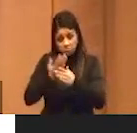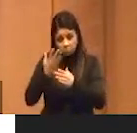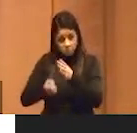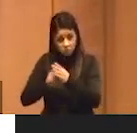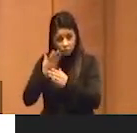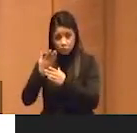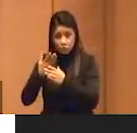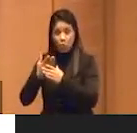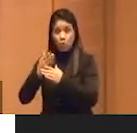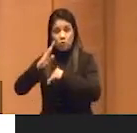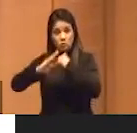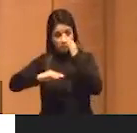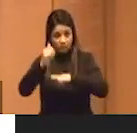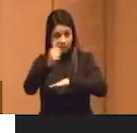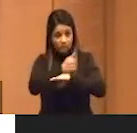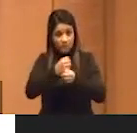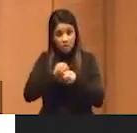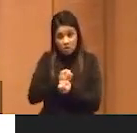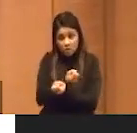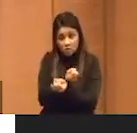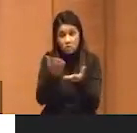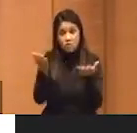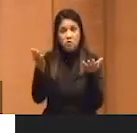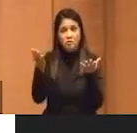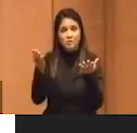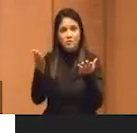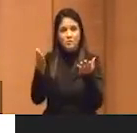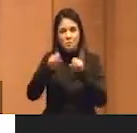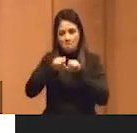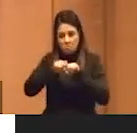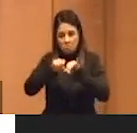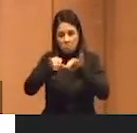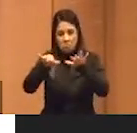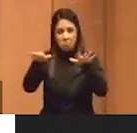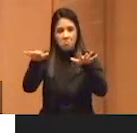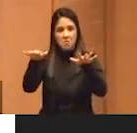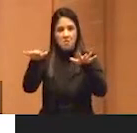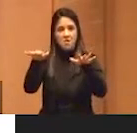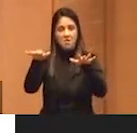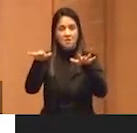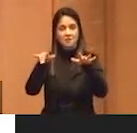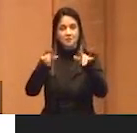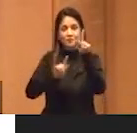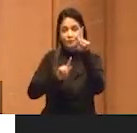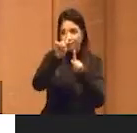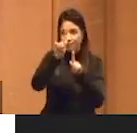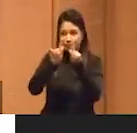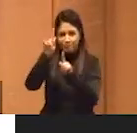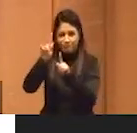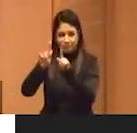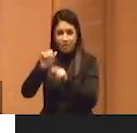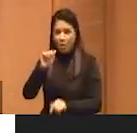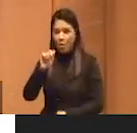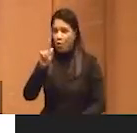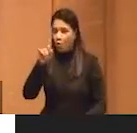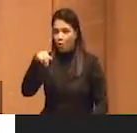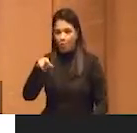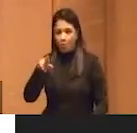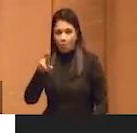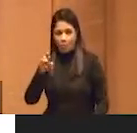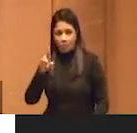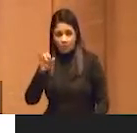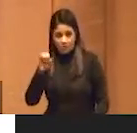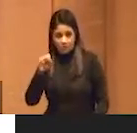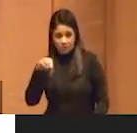e distribuem essas produções a partir de algoritmos opáticos decididos por eles.